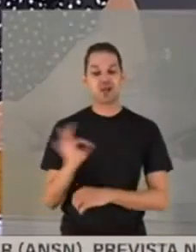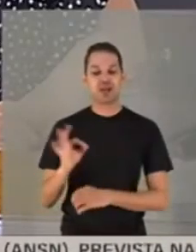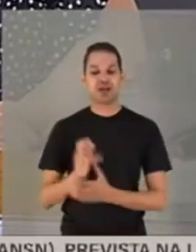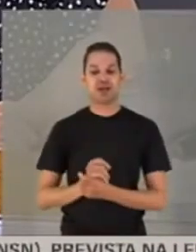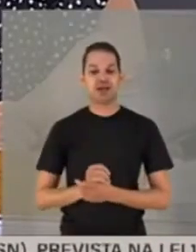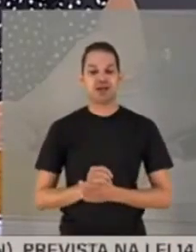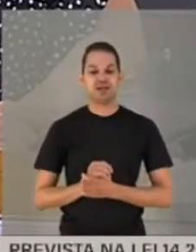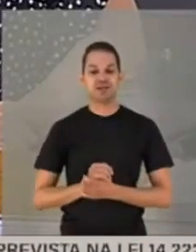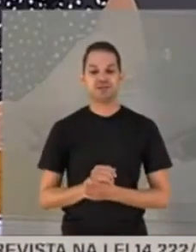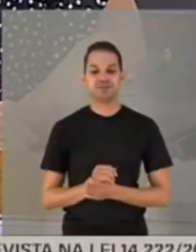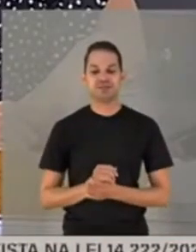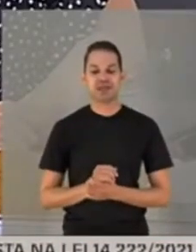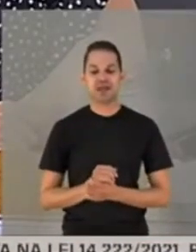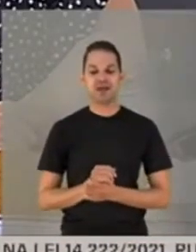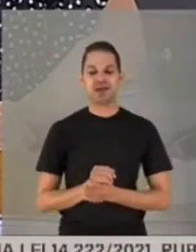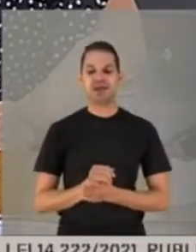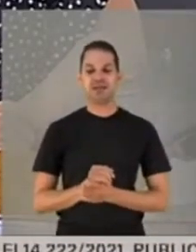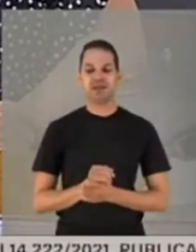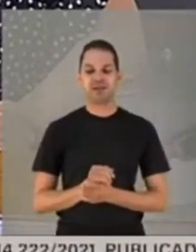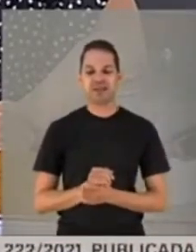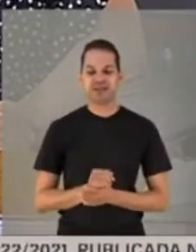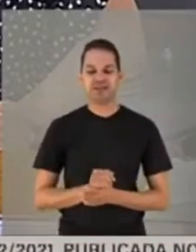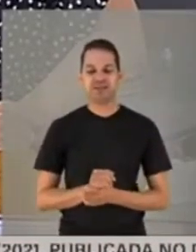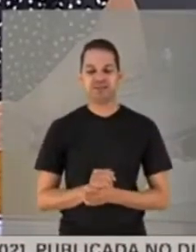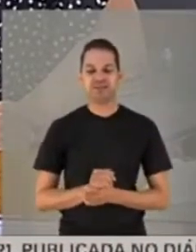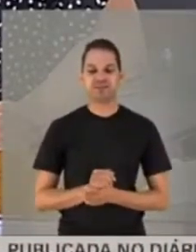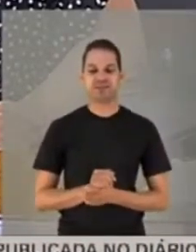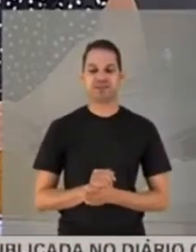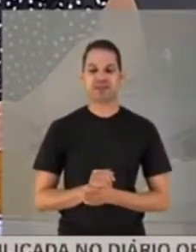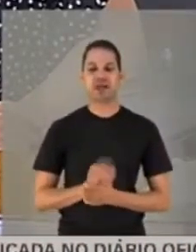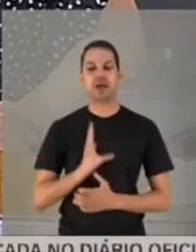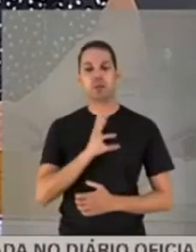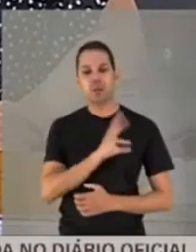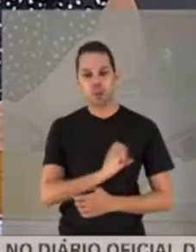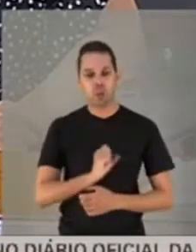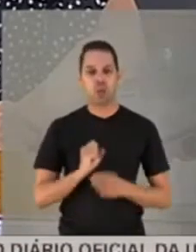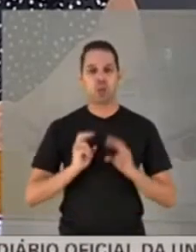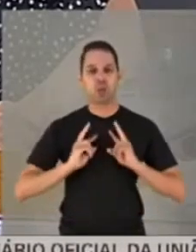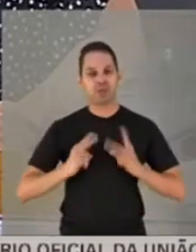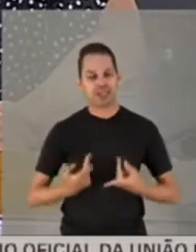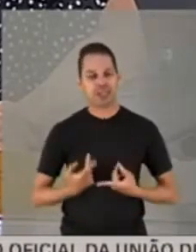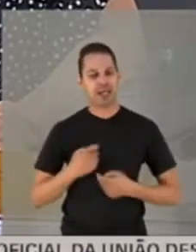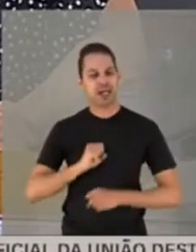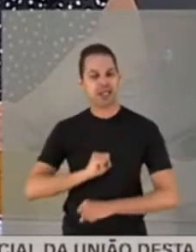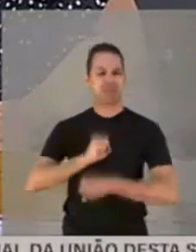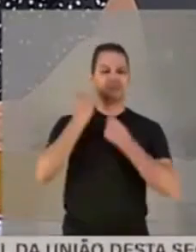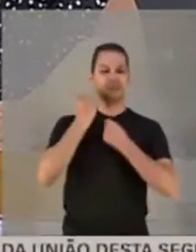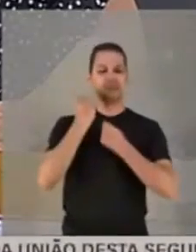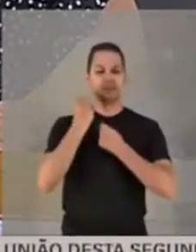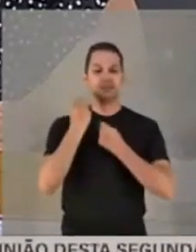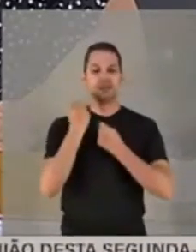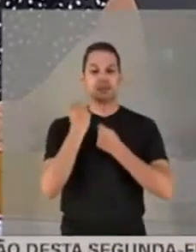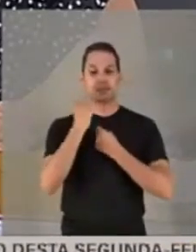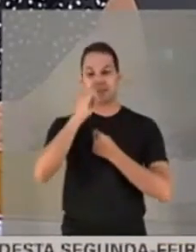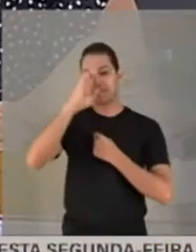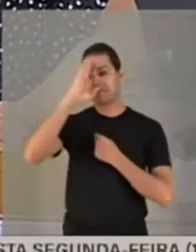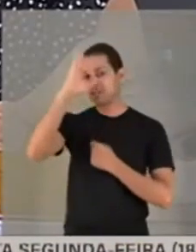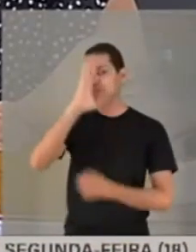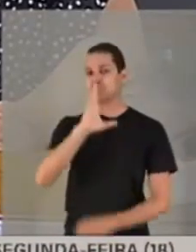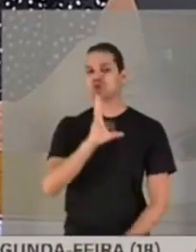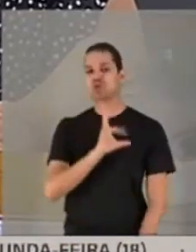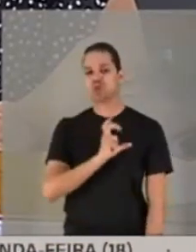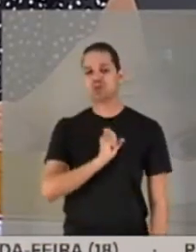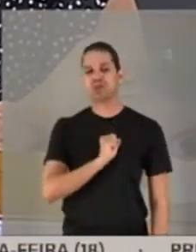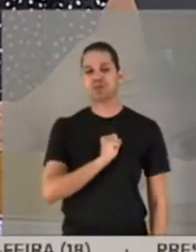Então, o que eu quero falar é mais de amor à humanidade, sabe, indignação, mas principalmente de amor,